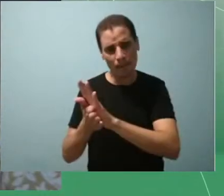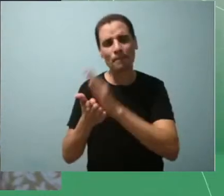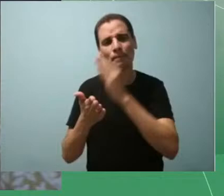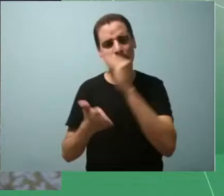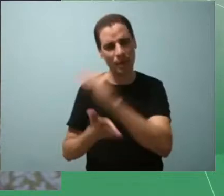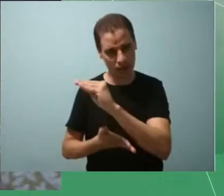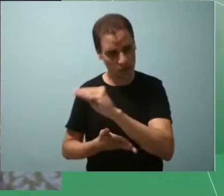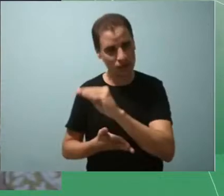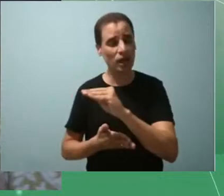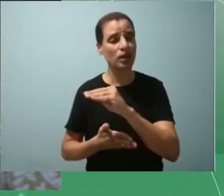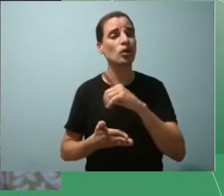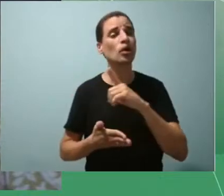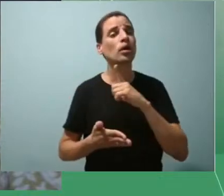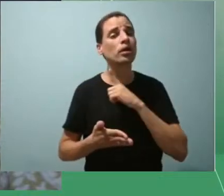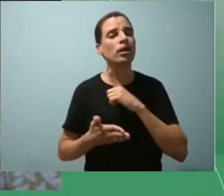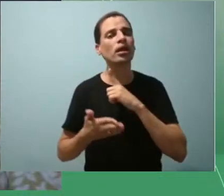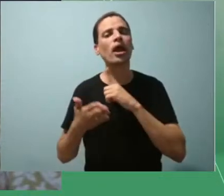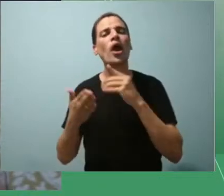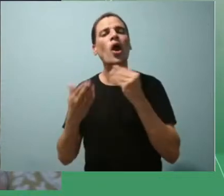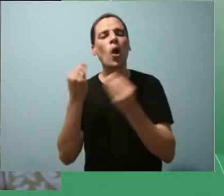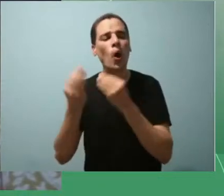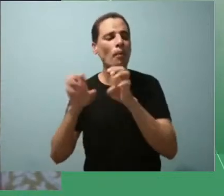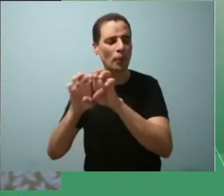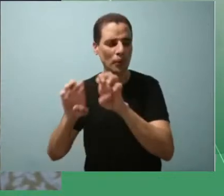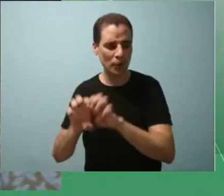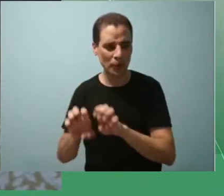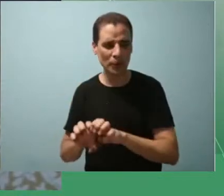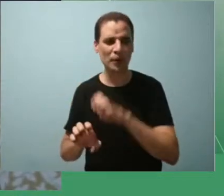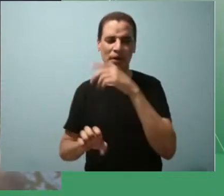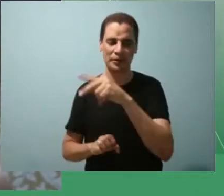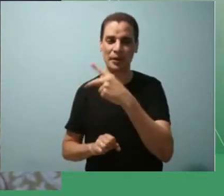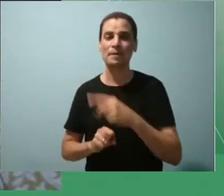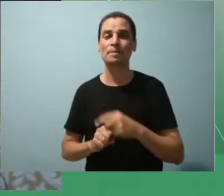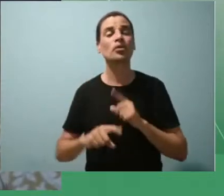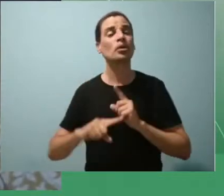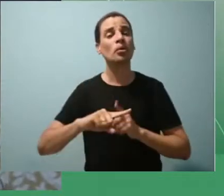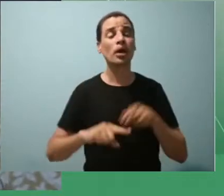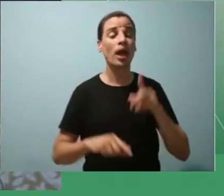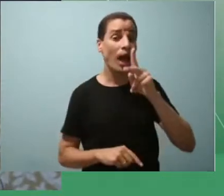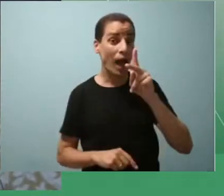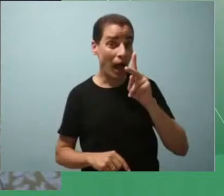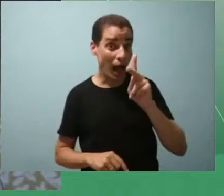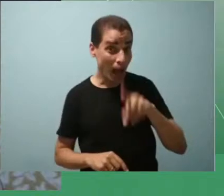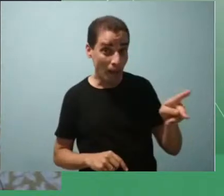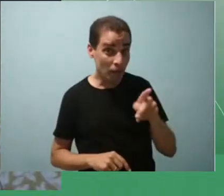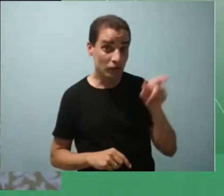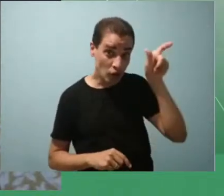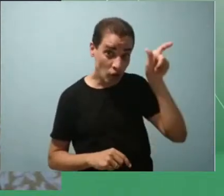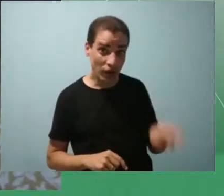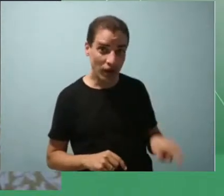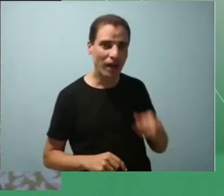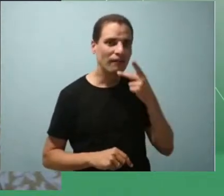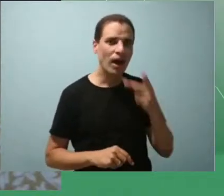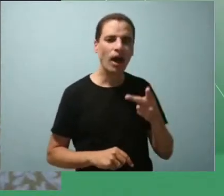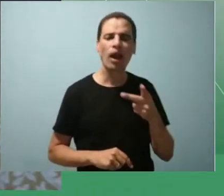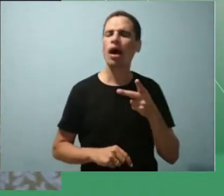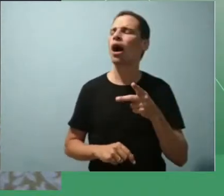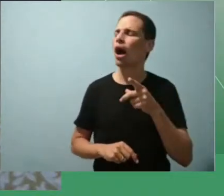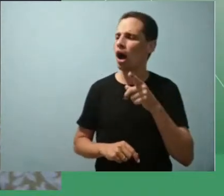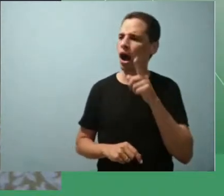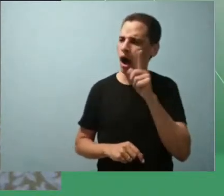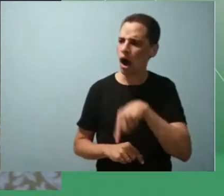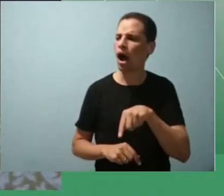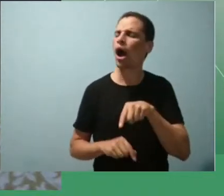isso acontece porque quando a professora ela usa a variedade linguística não padrão o